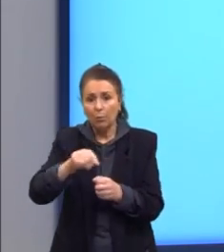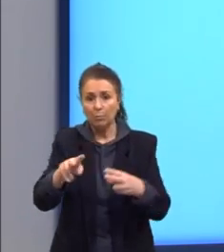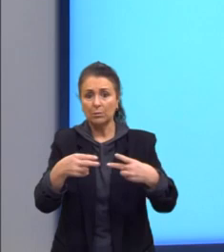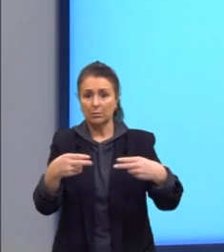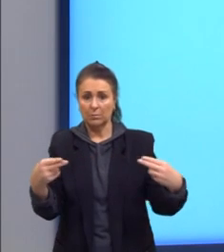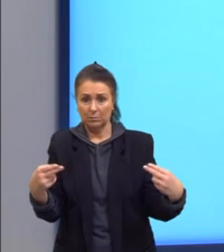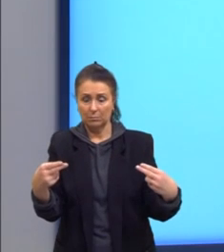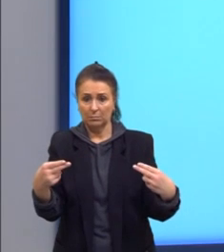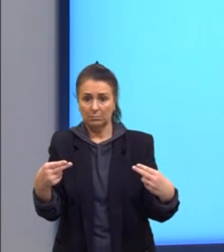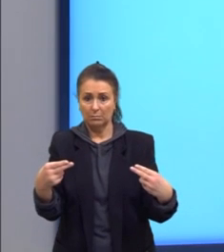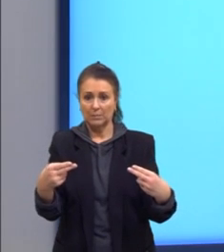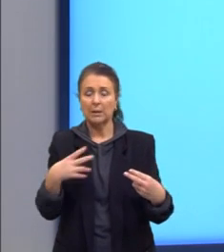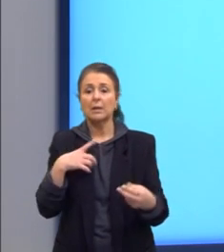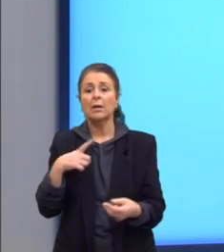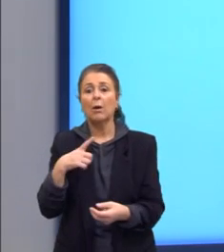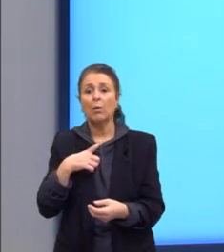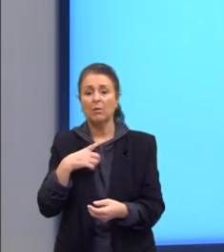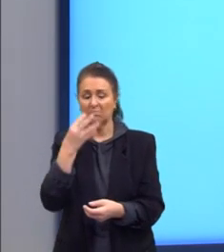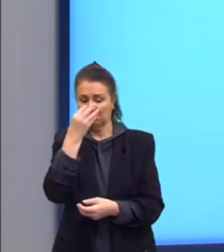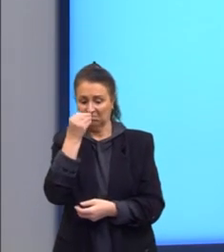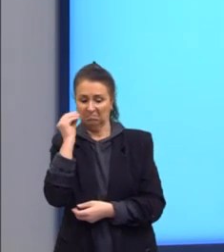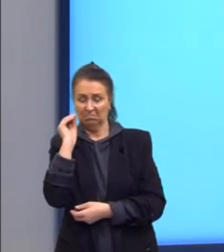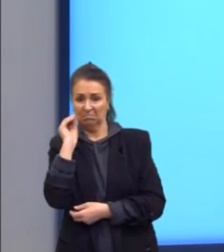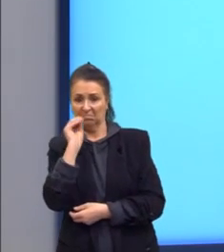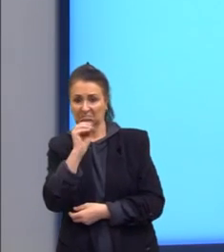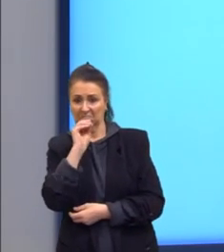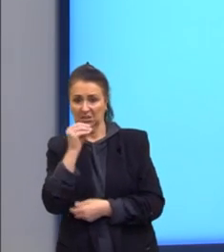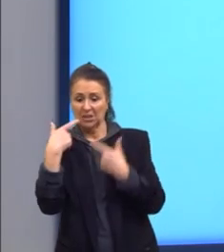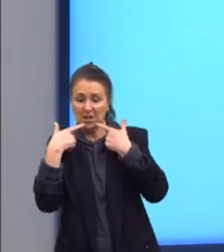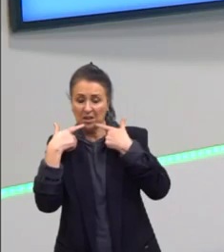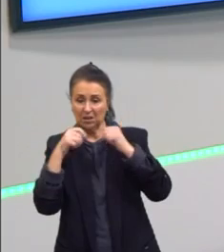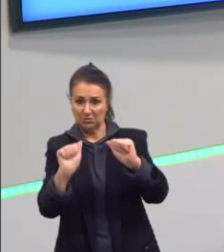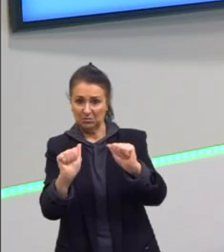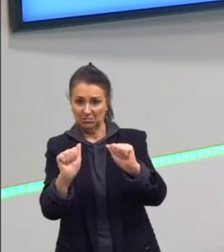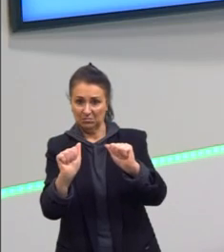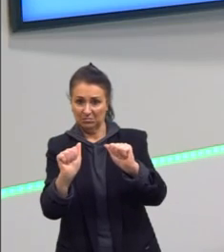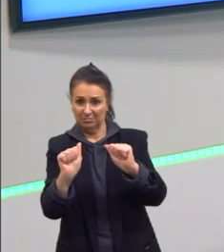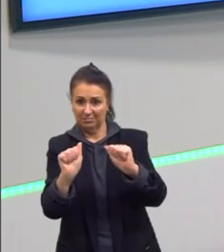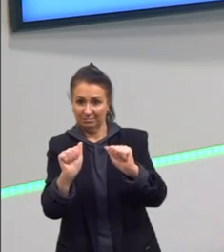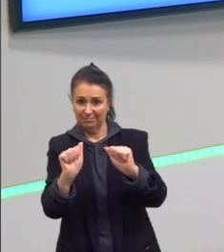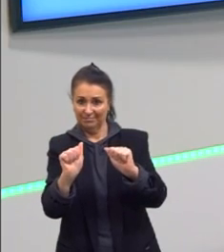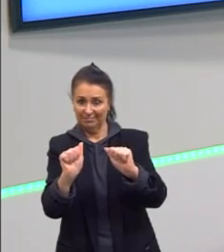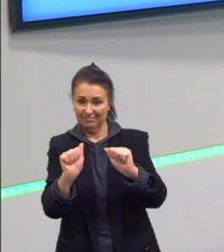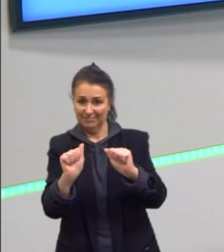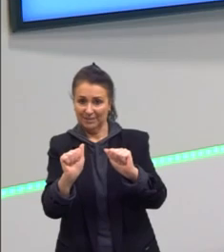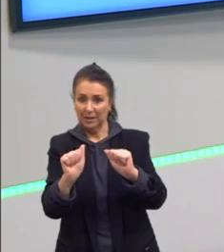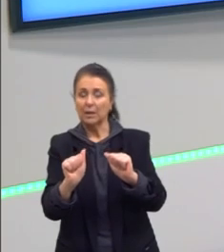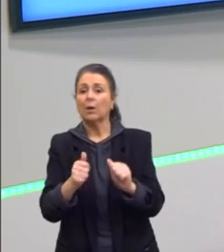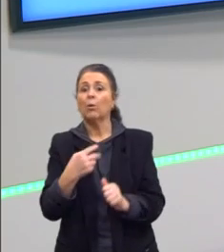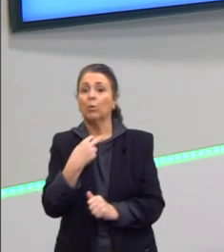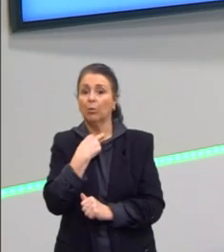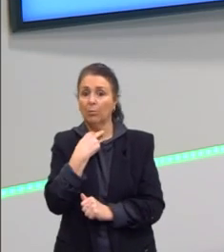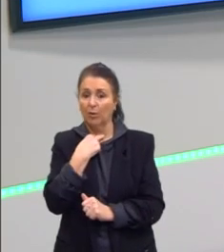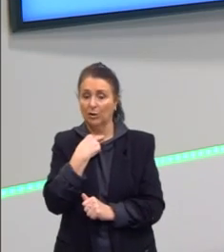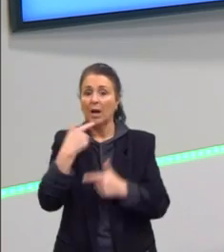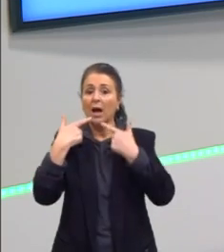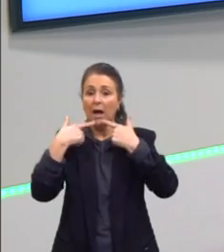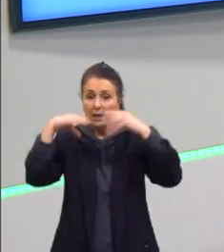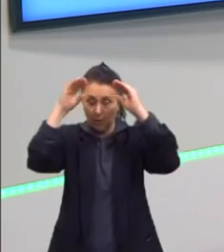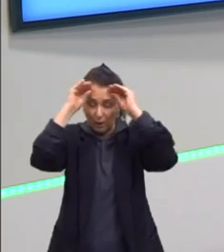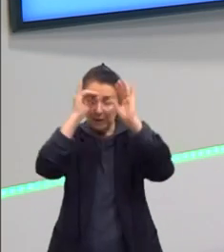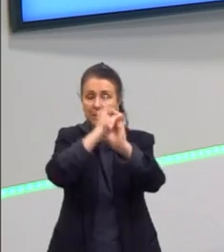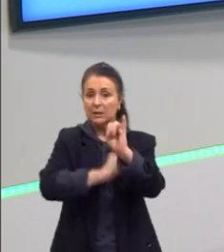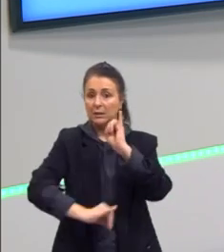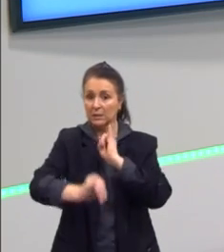gente chama de preconceito linguístico. Então, tratar essa linguagem da internet como uma